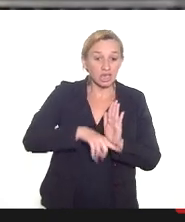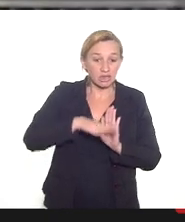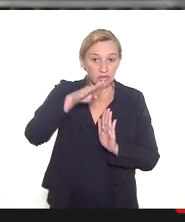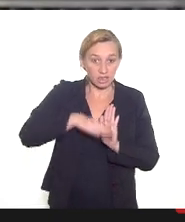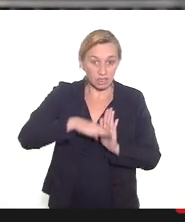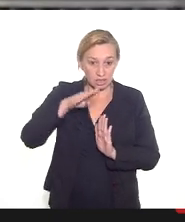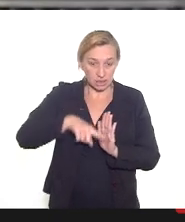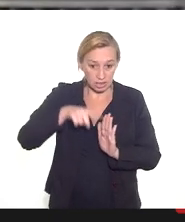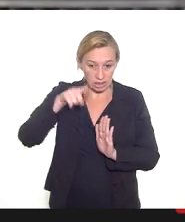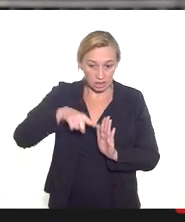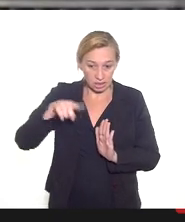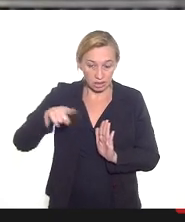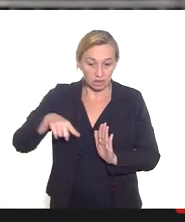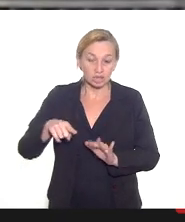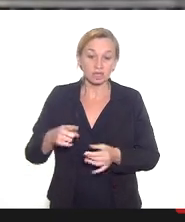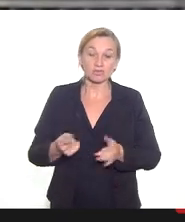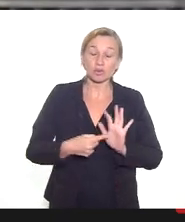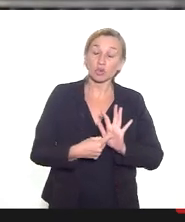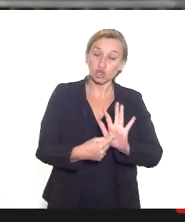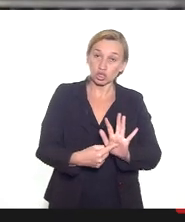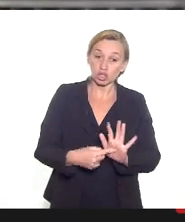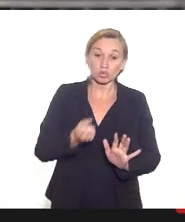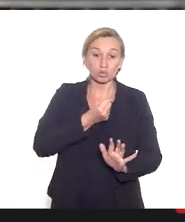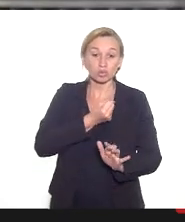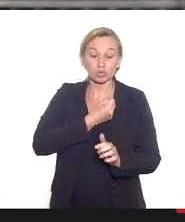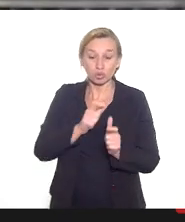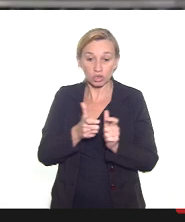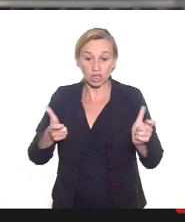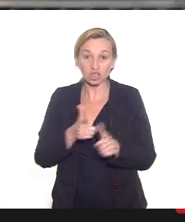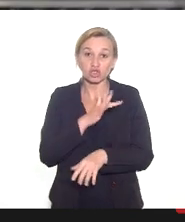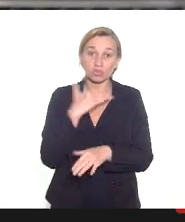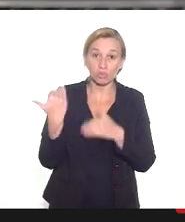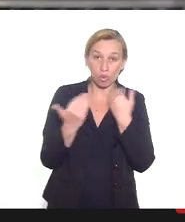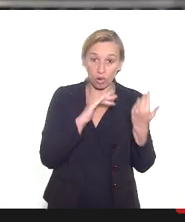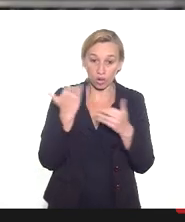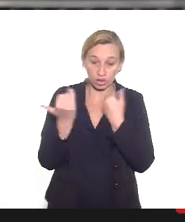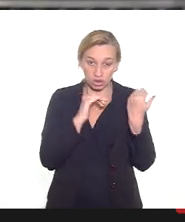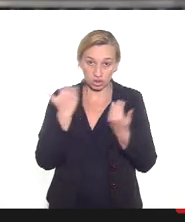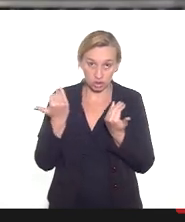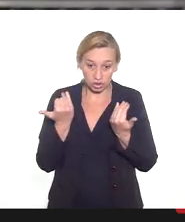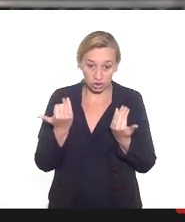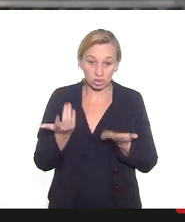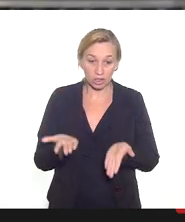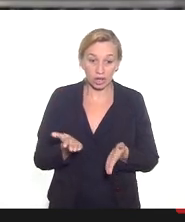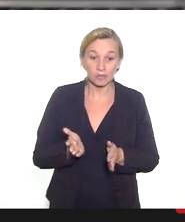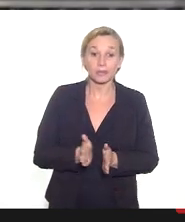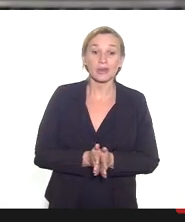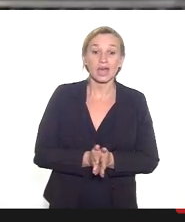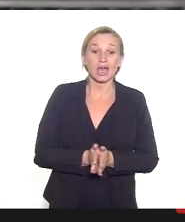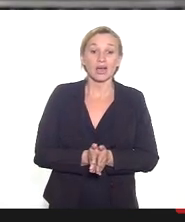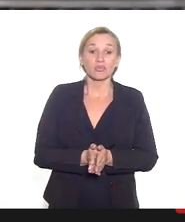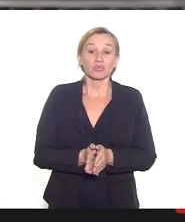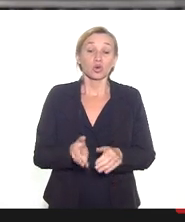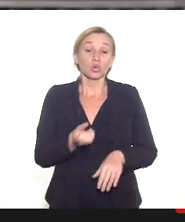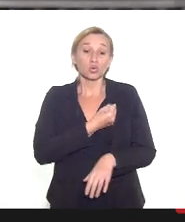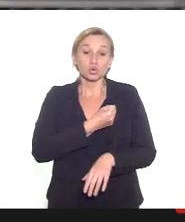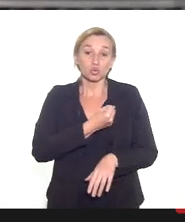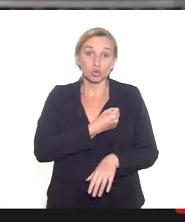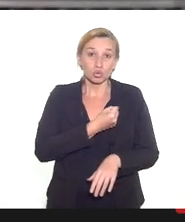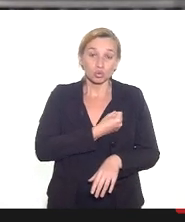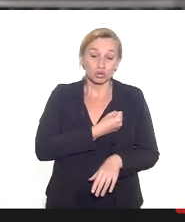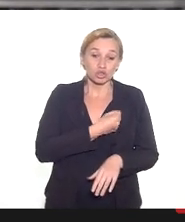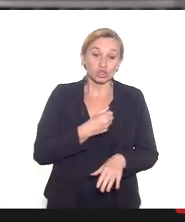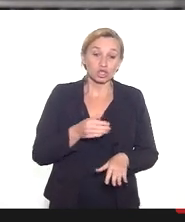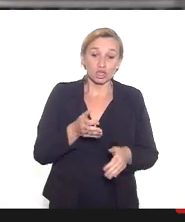o Brasil vem apresentando, o grande número de óbitos, a taxa de letalidade materna de cerca de 7